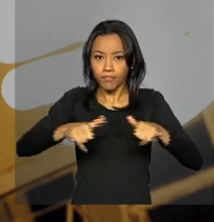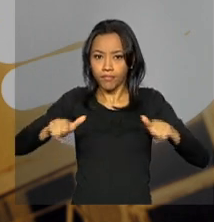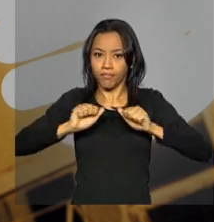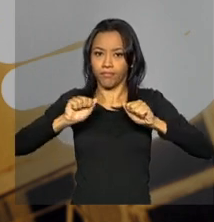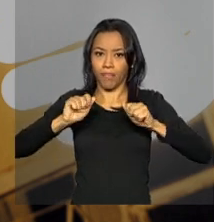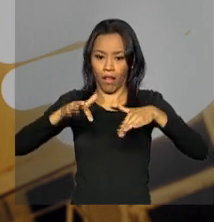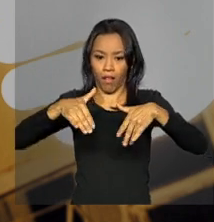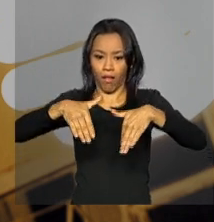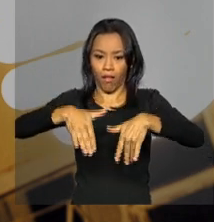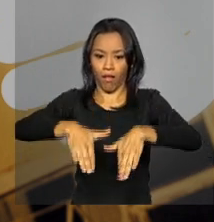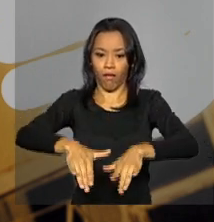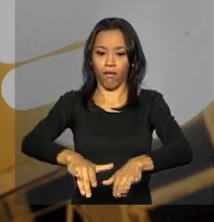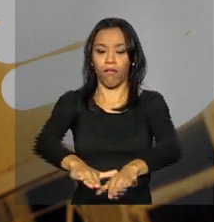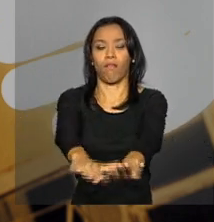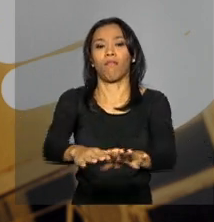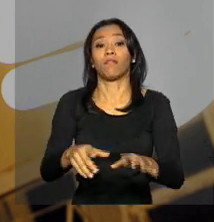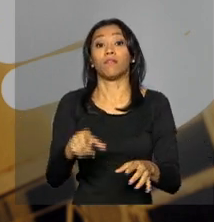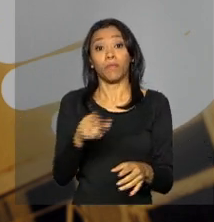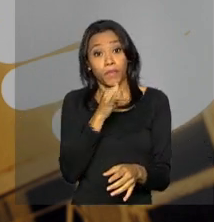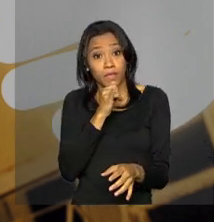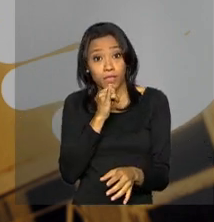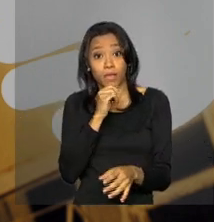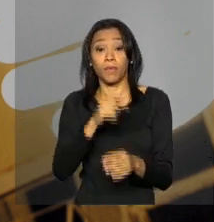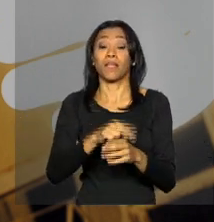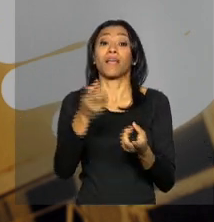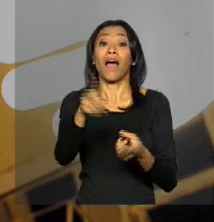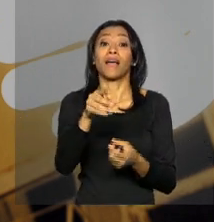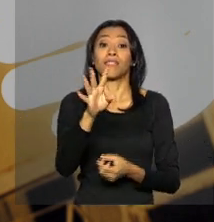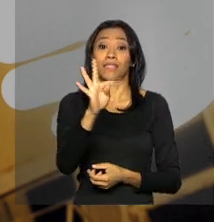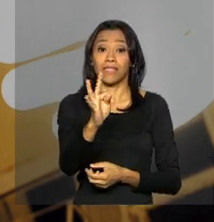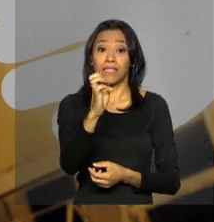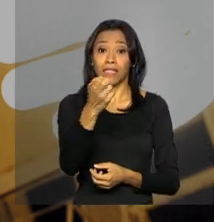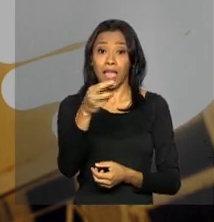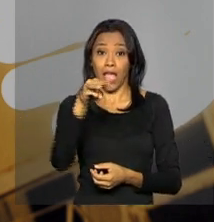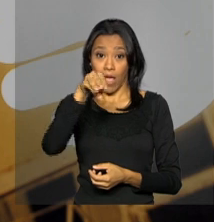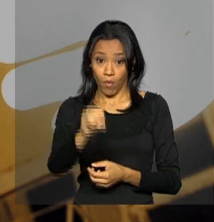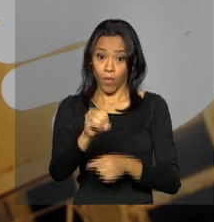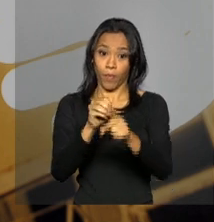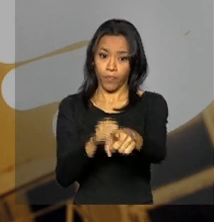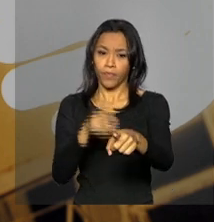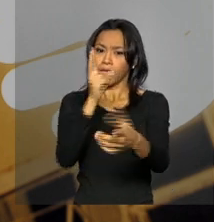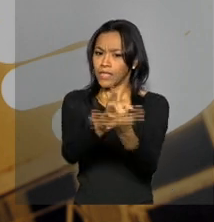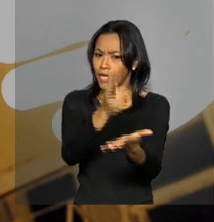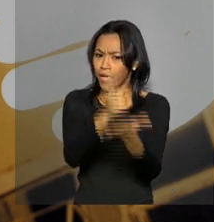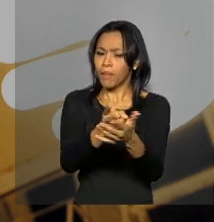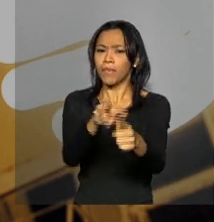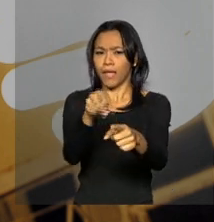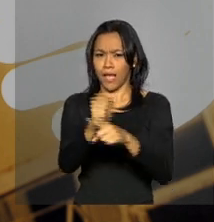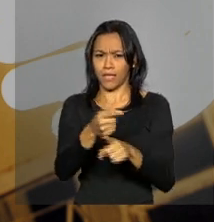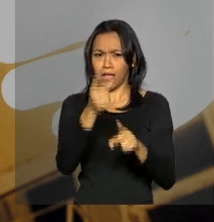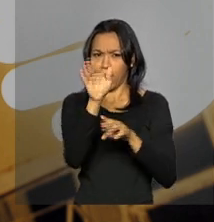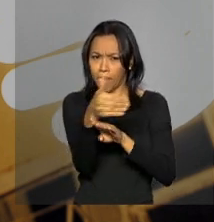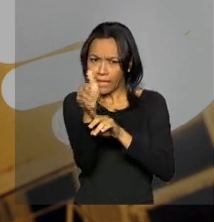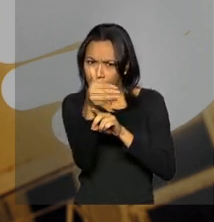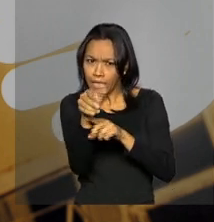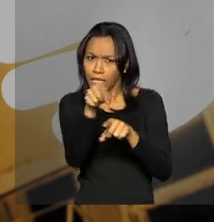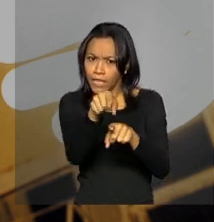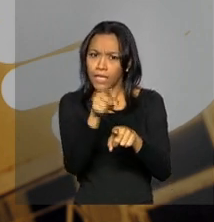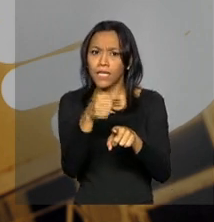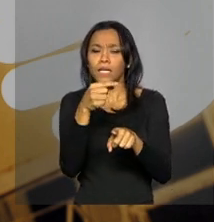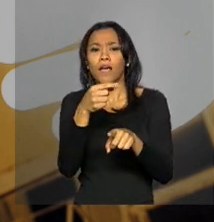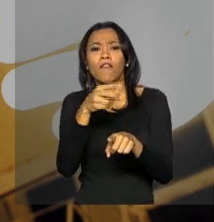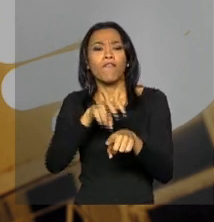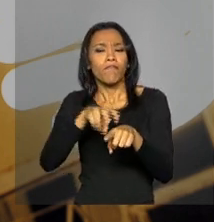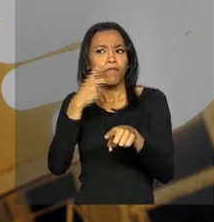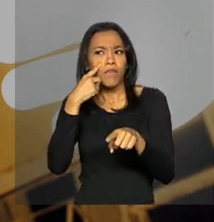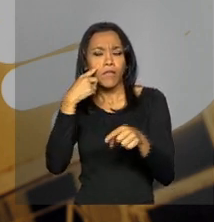acionamento de fontes mais caras, como as termoelétricas. A bandeira é aplicada a todos os consumidores, multiplicando-se o consumo